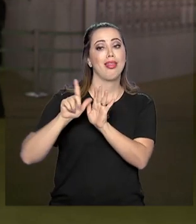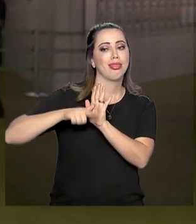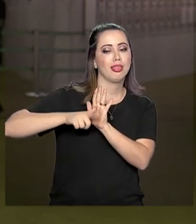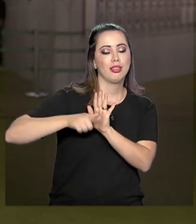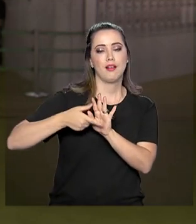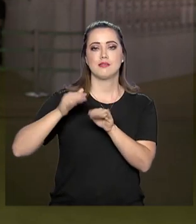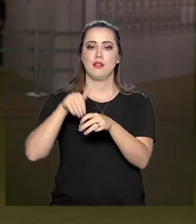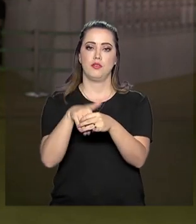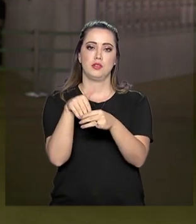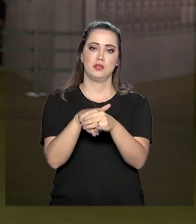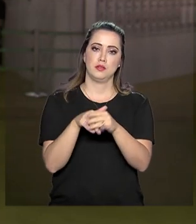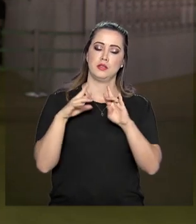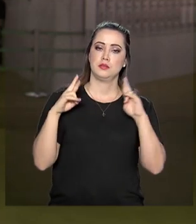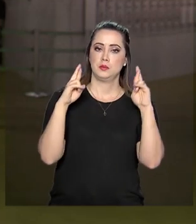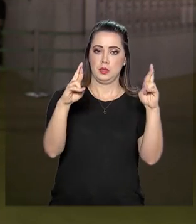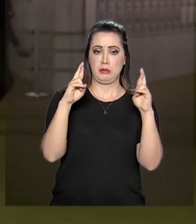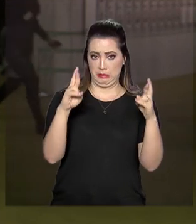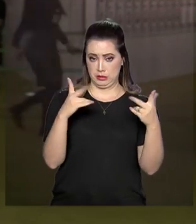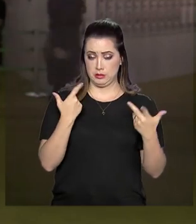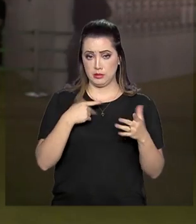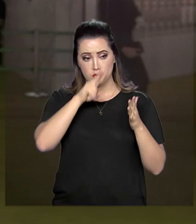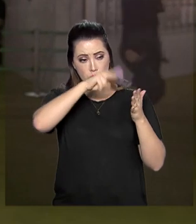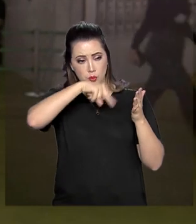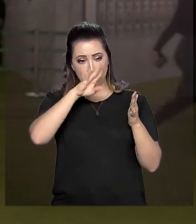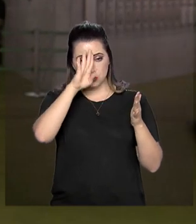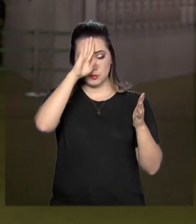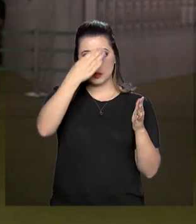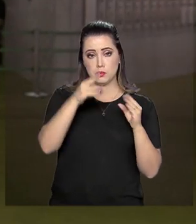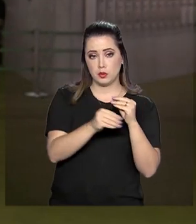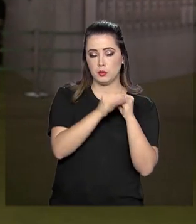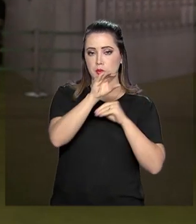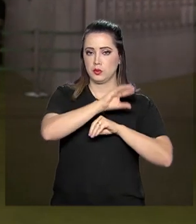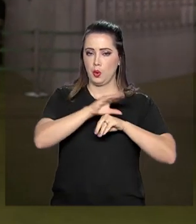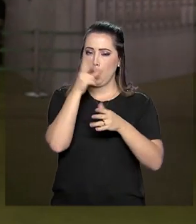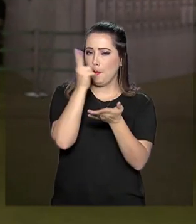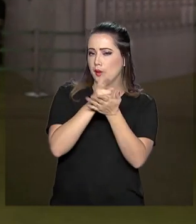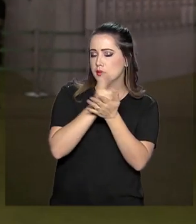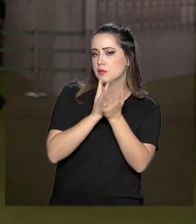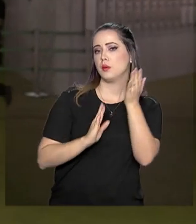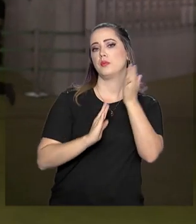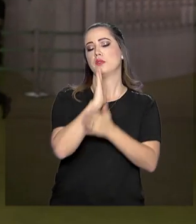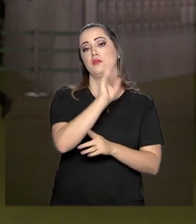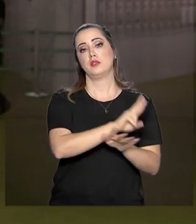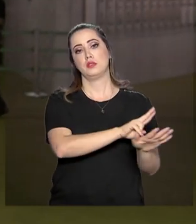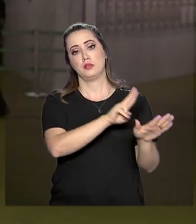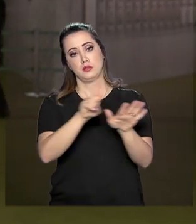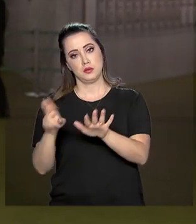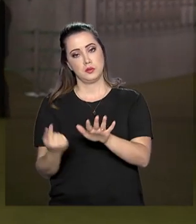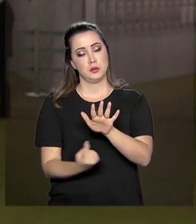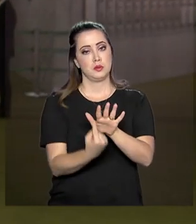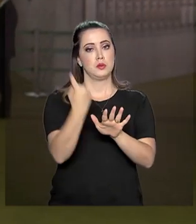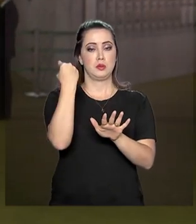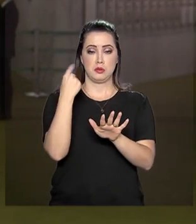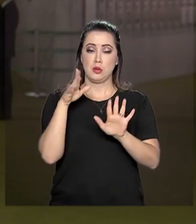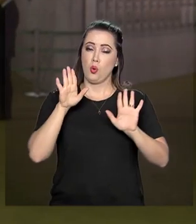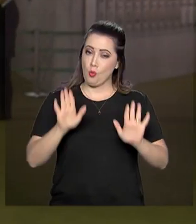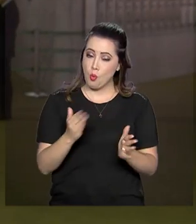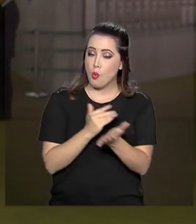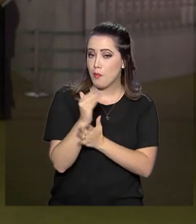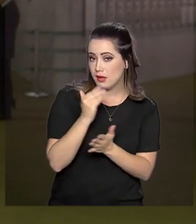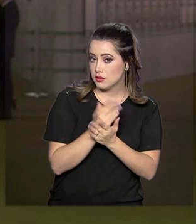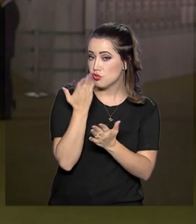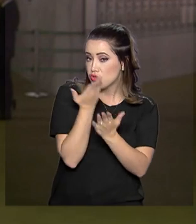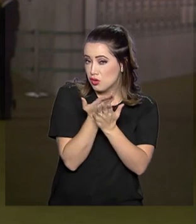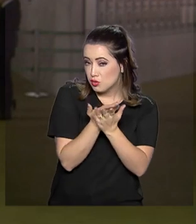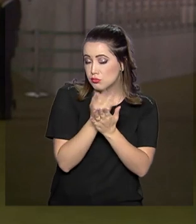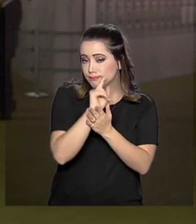votação. A expectativa é de que o texto principal da PEC, o mesmo aprovado na semana passada na comissão especial, comece a ser